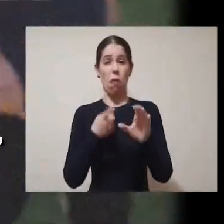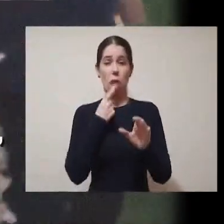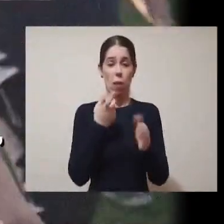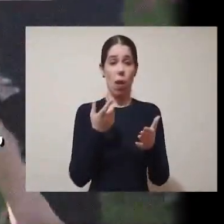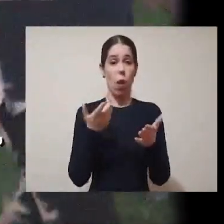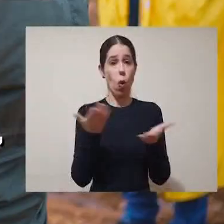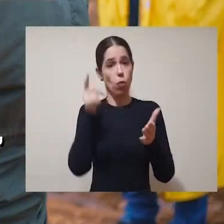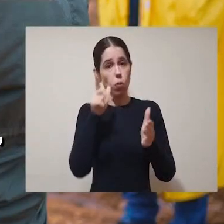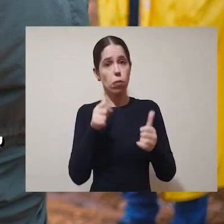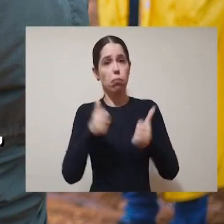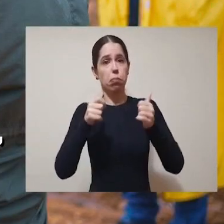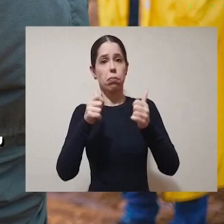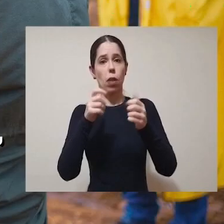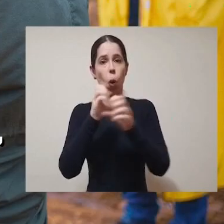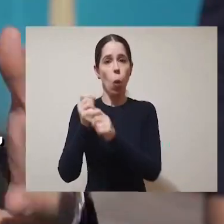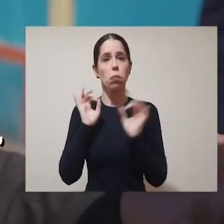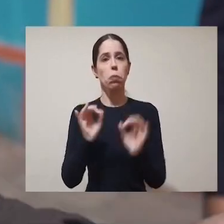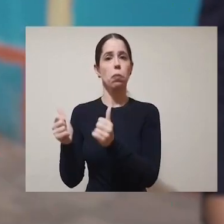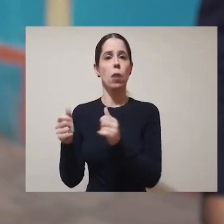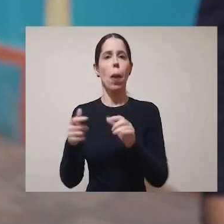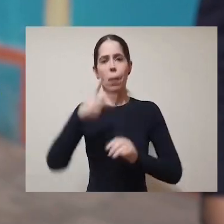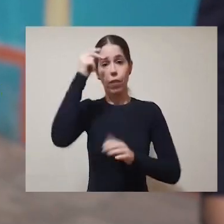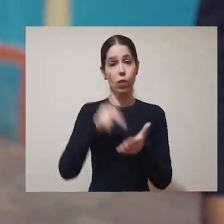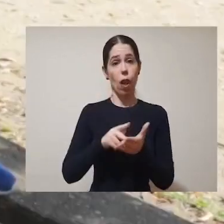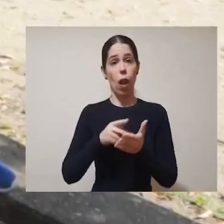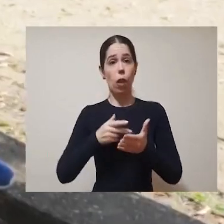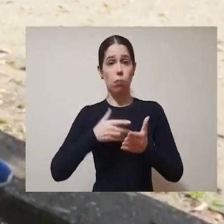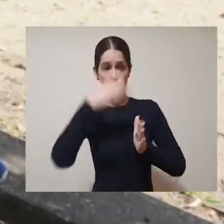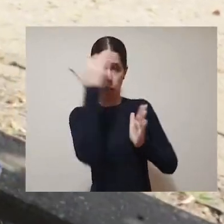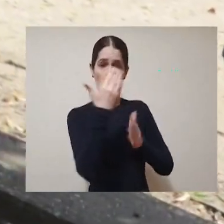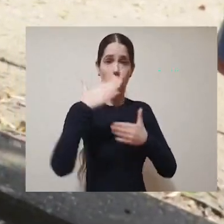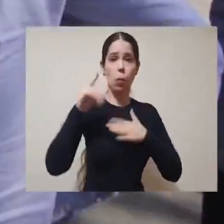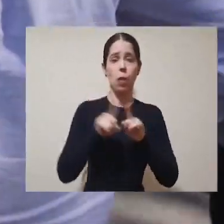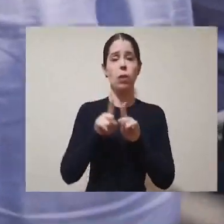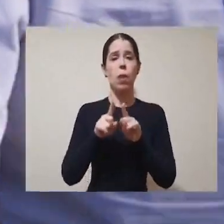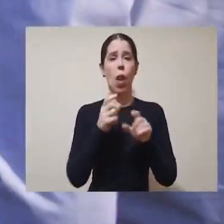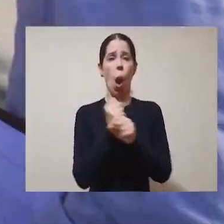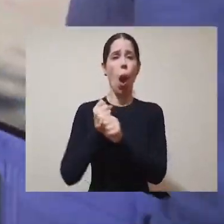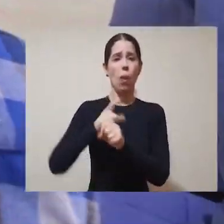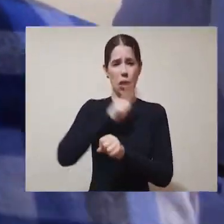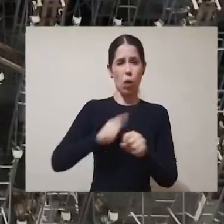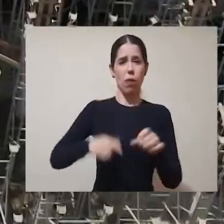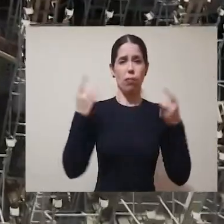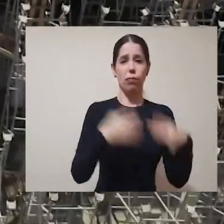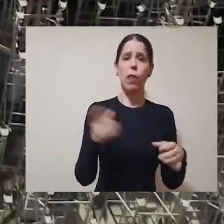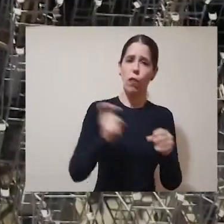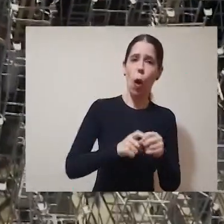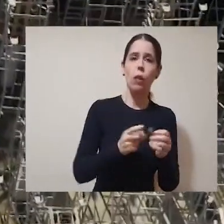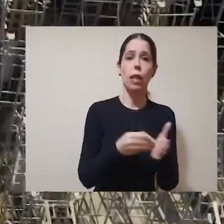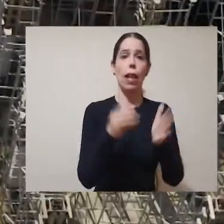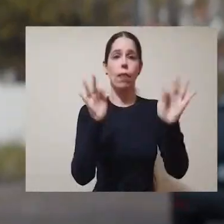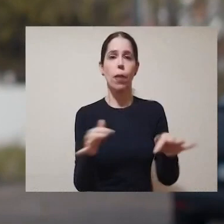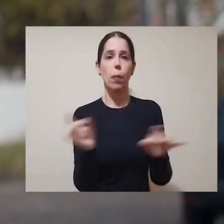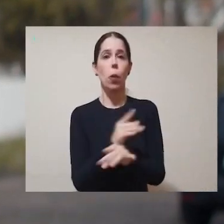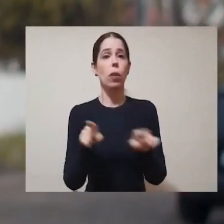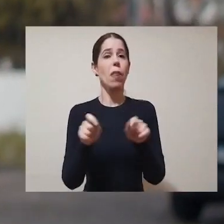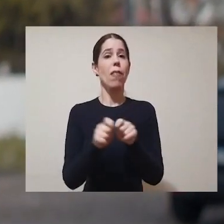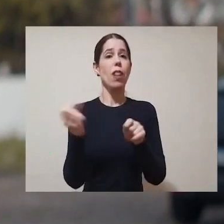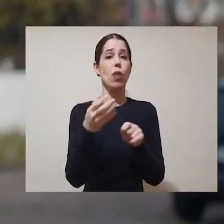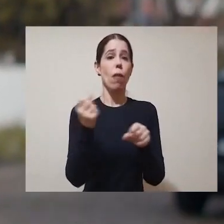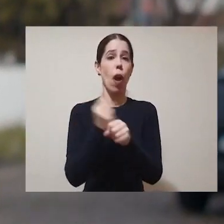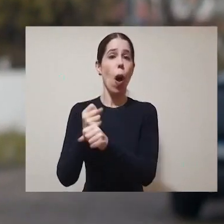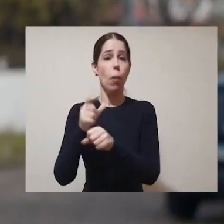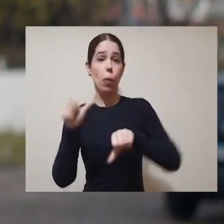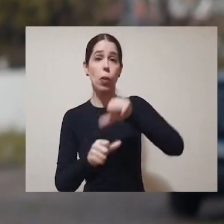Um prefeito de verdade cumpre promessas, termina obras de outros governos e faz obras novas para mudar a cidade. O que ele